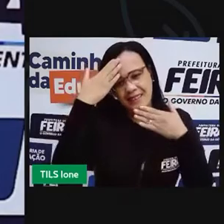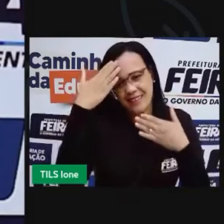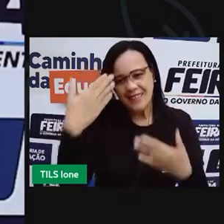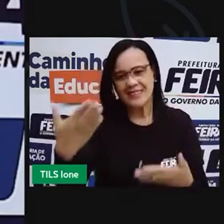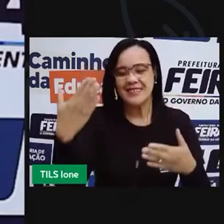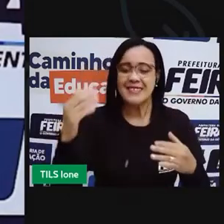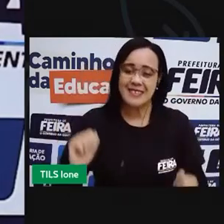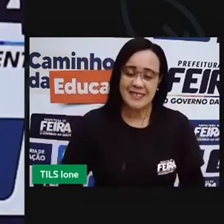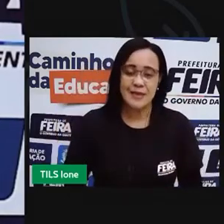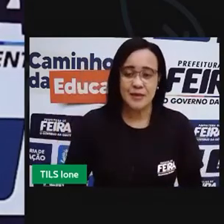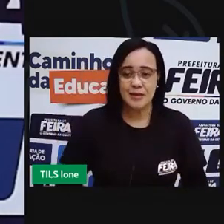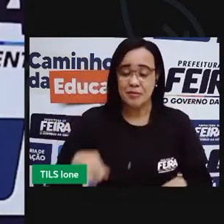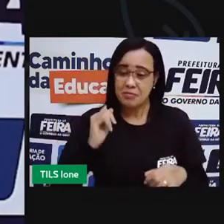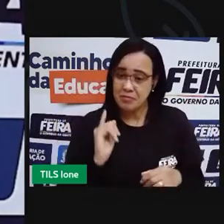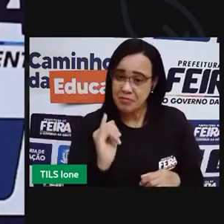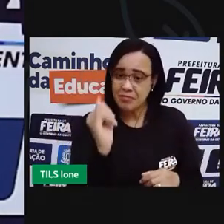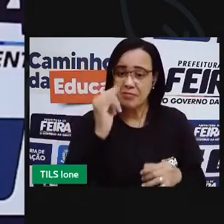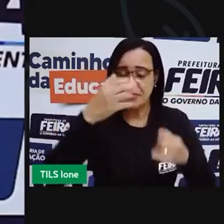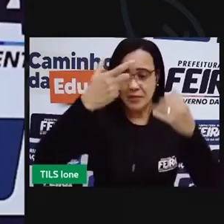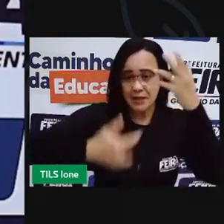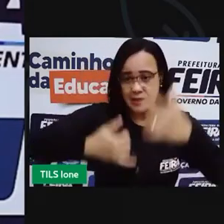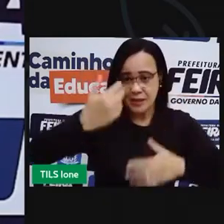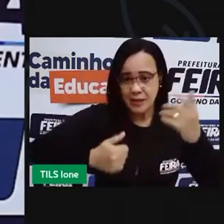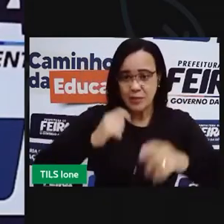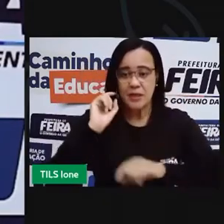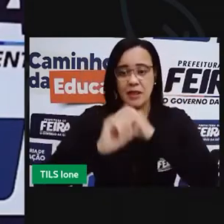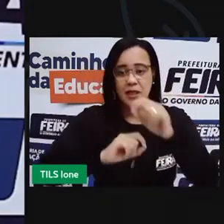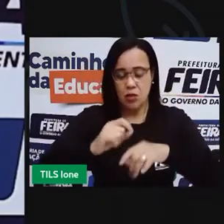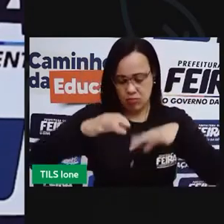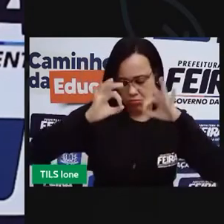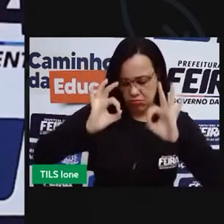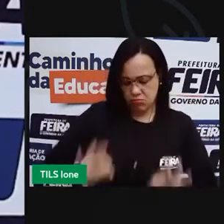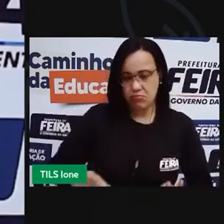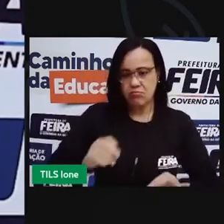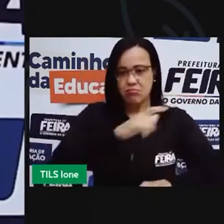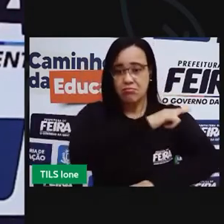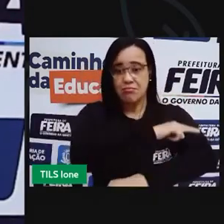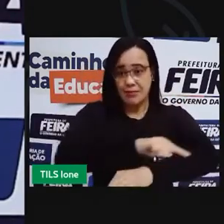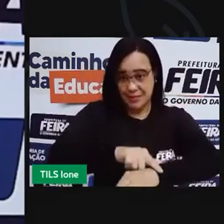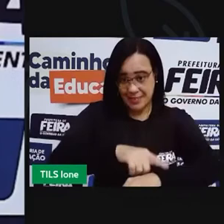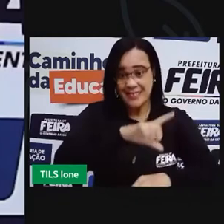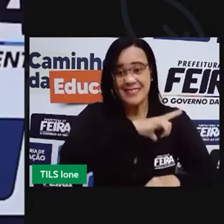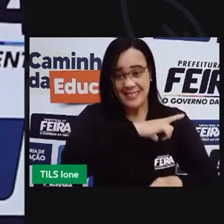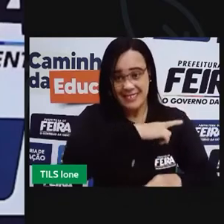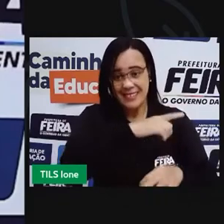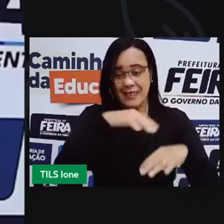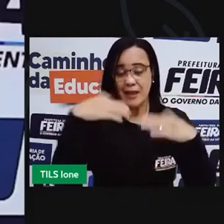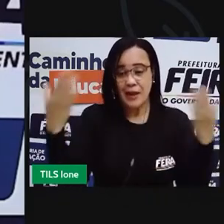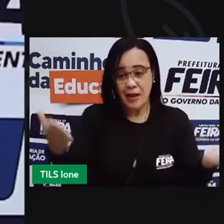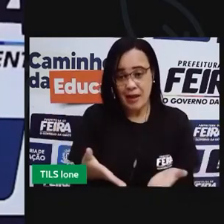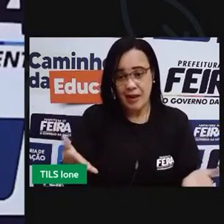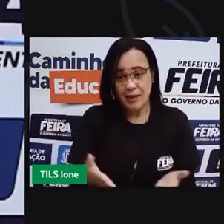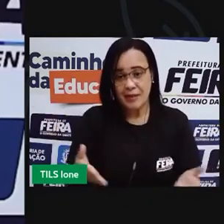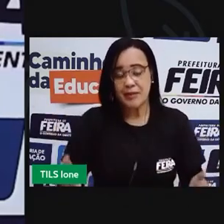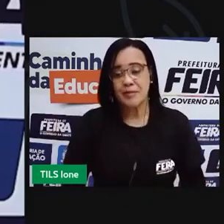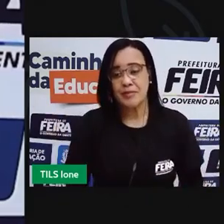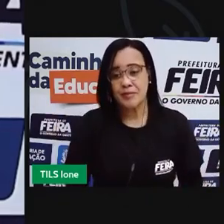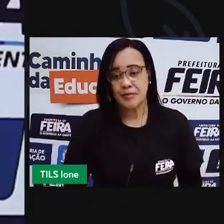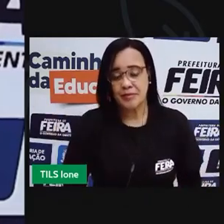Tem fábulas para falar de honestidade. Então, nós vamos observar que,